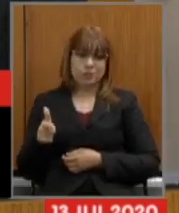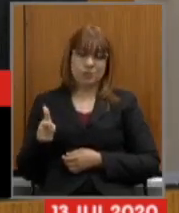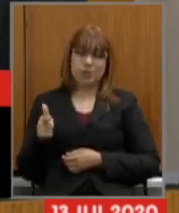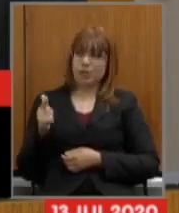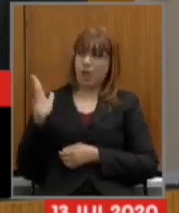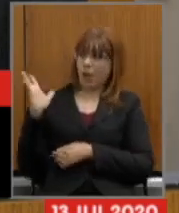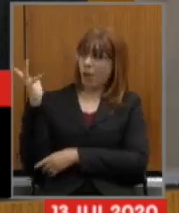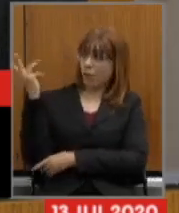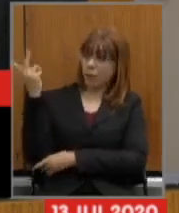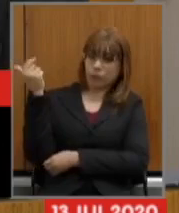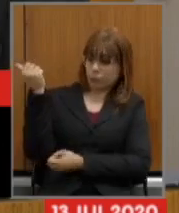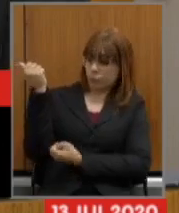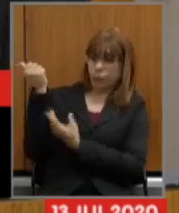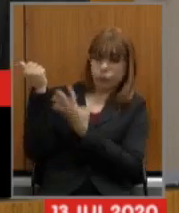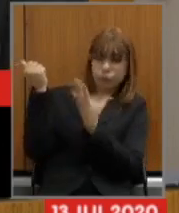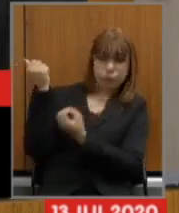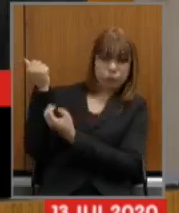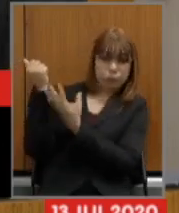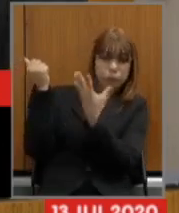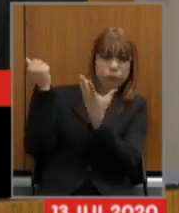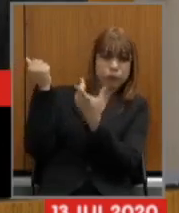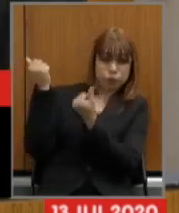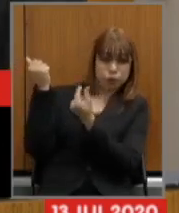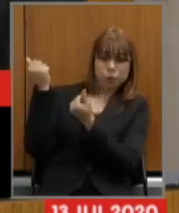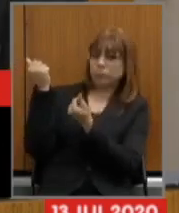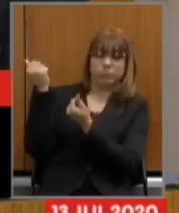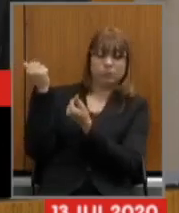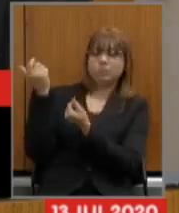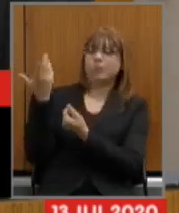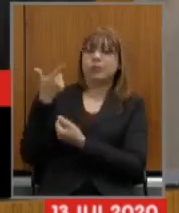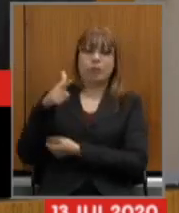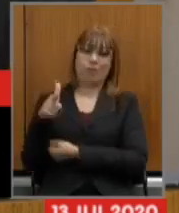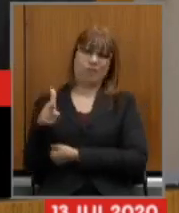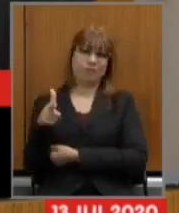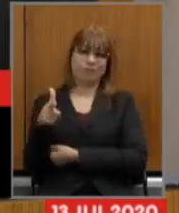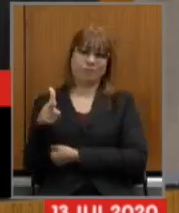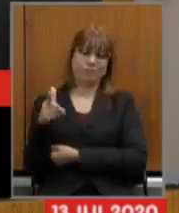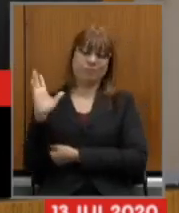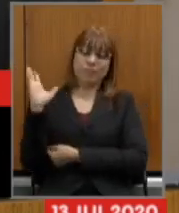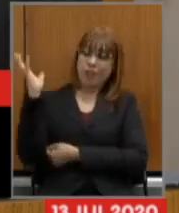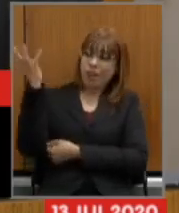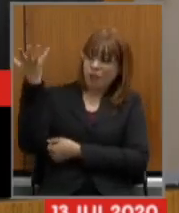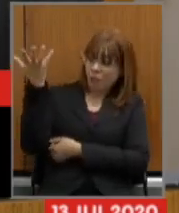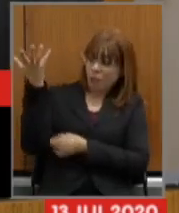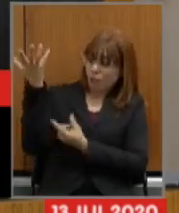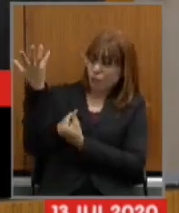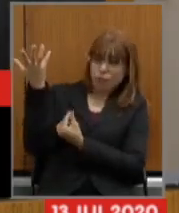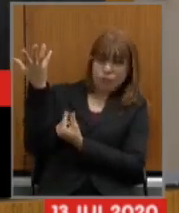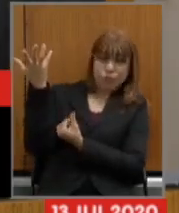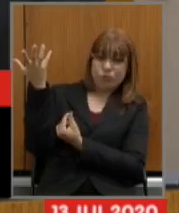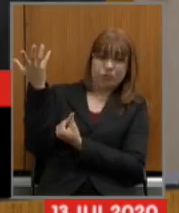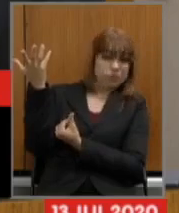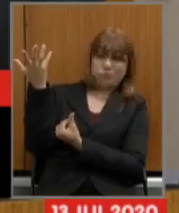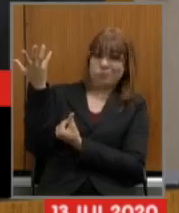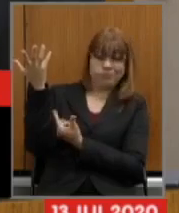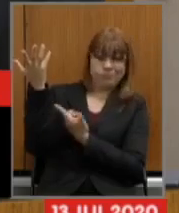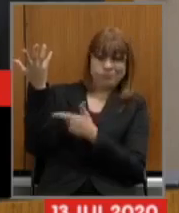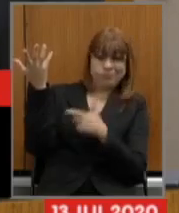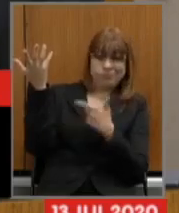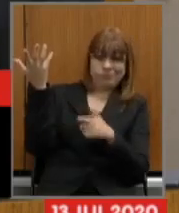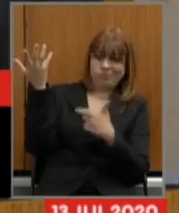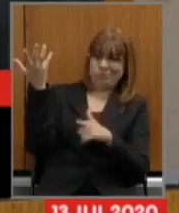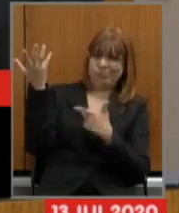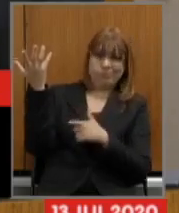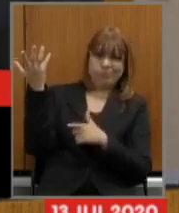dinheiro é lamentável mas é mais um fato a árvore do dinheiro não existe